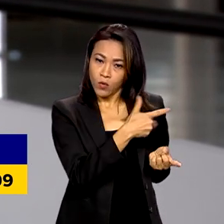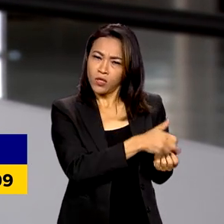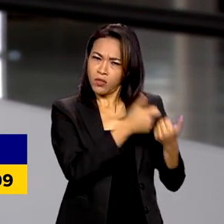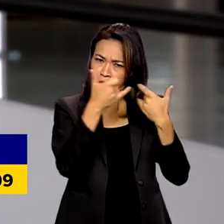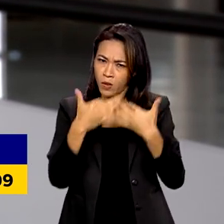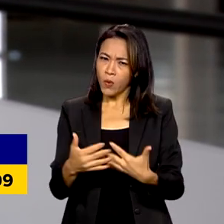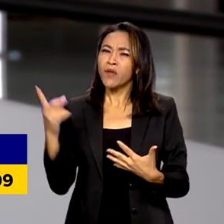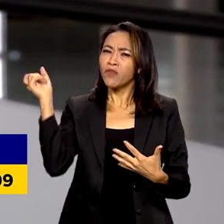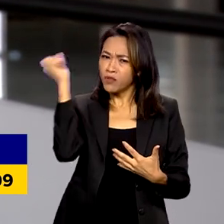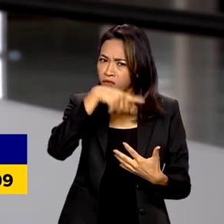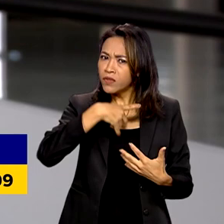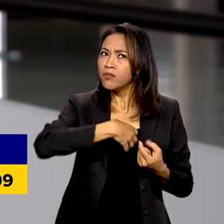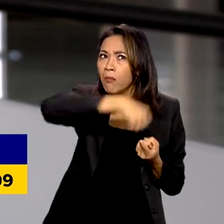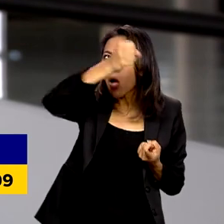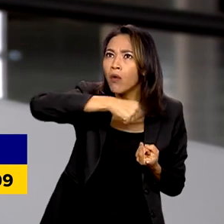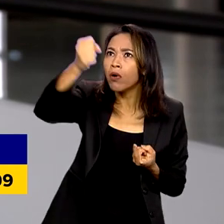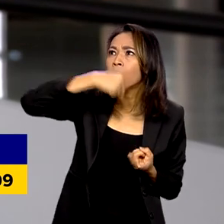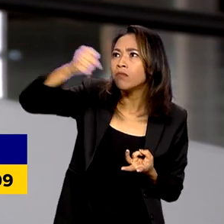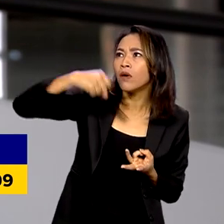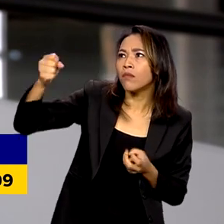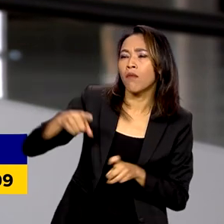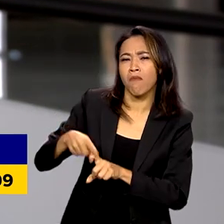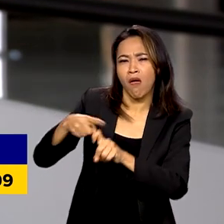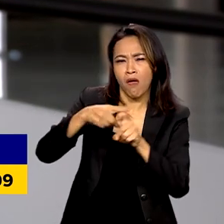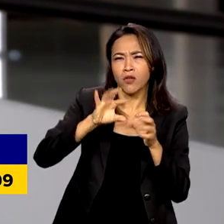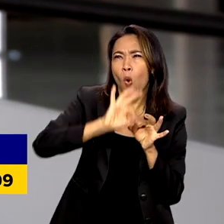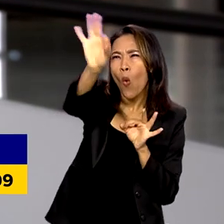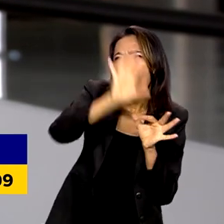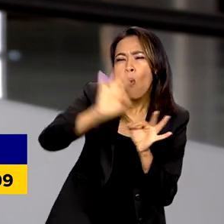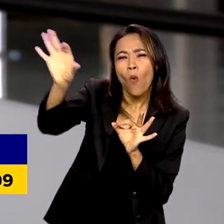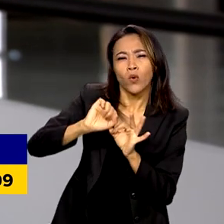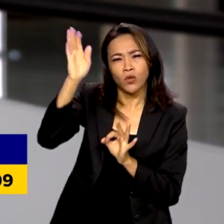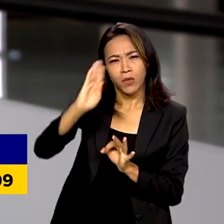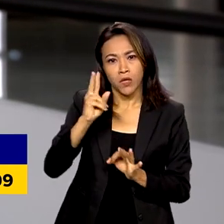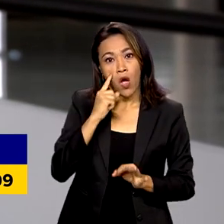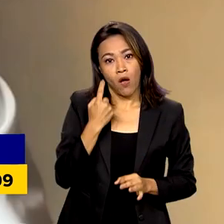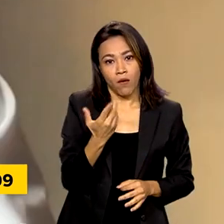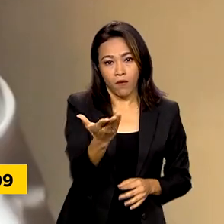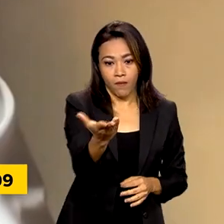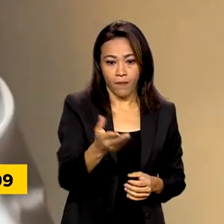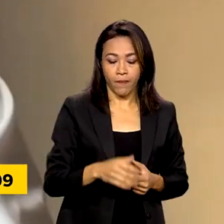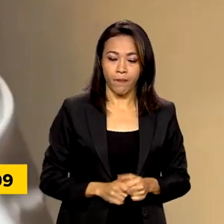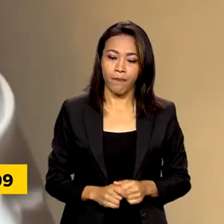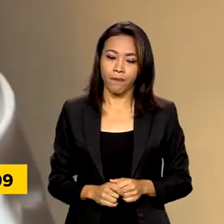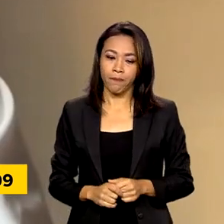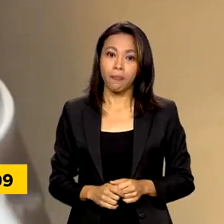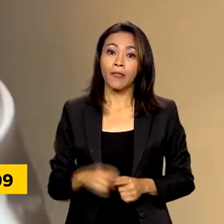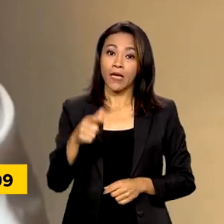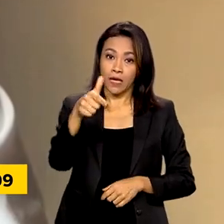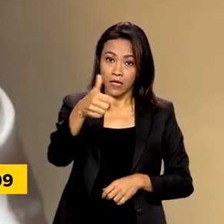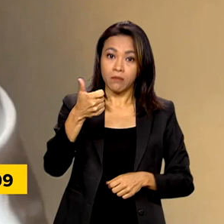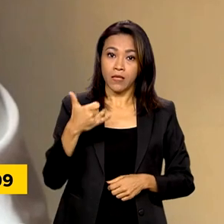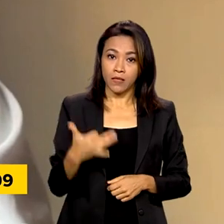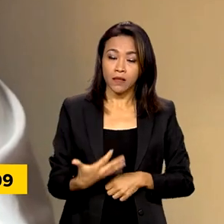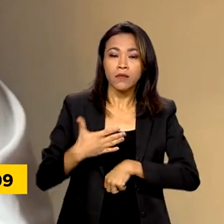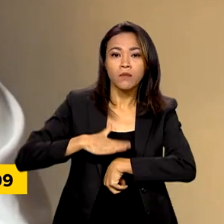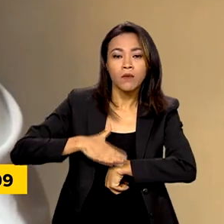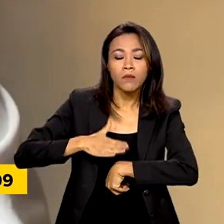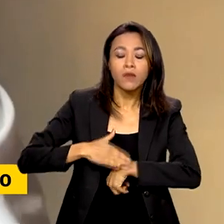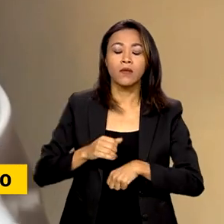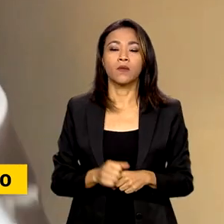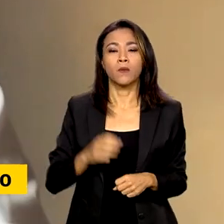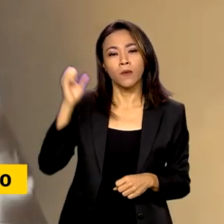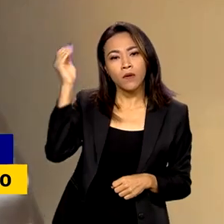de levar médicos para as regiões mais afastadas do país. Vamos ver. Neste momento, o Brasil apresenta